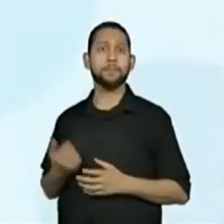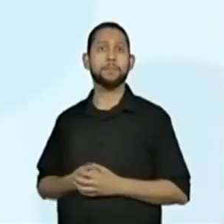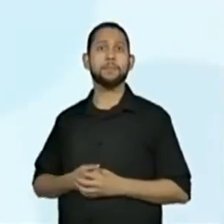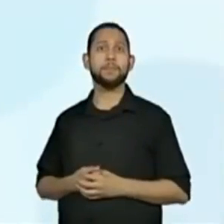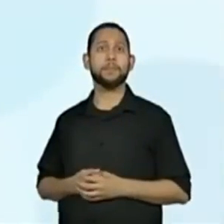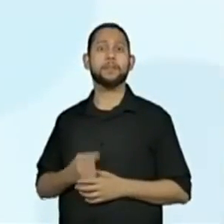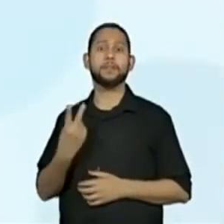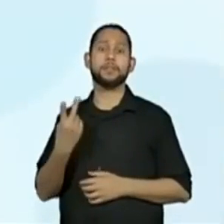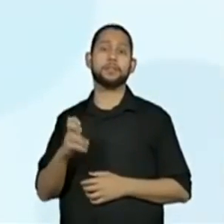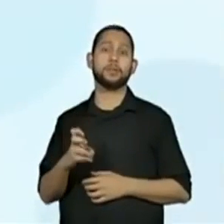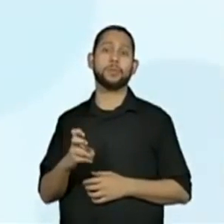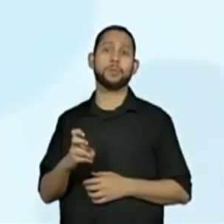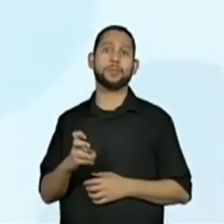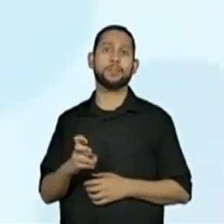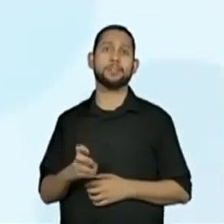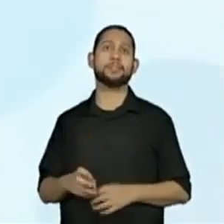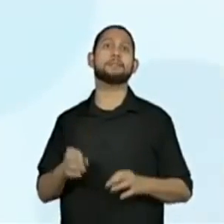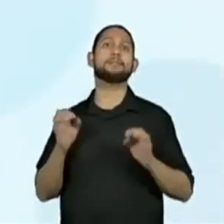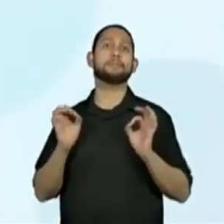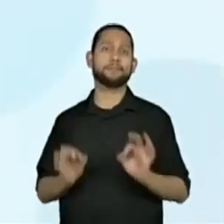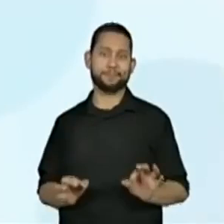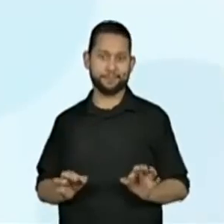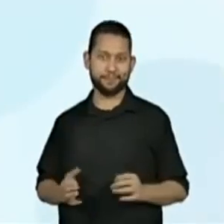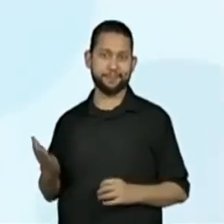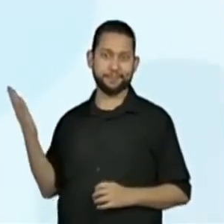Temos o resultado 25 aqui.